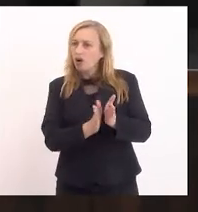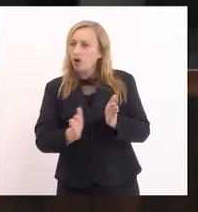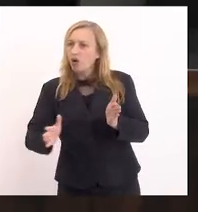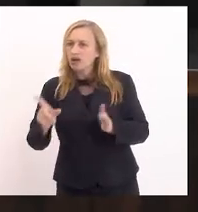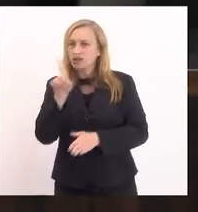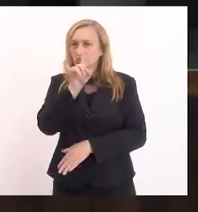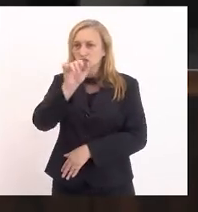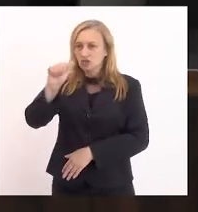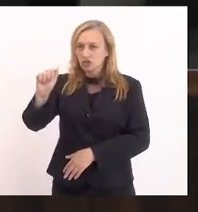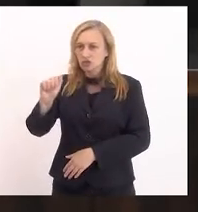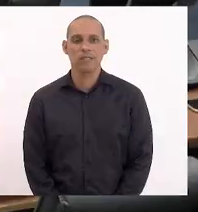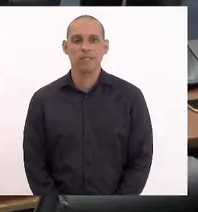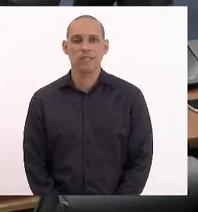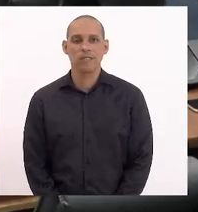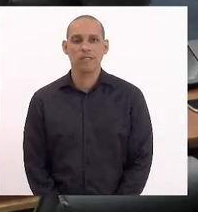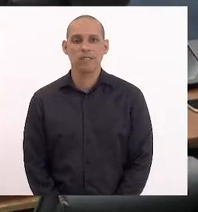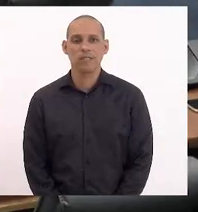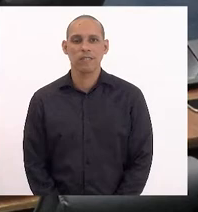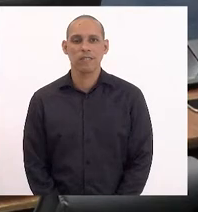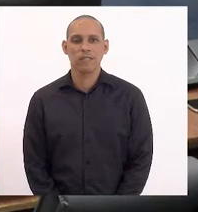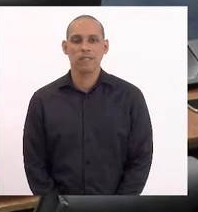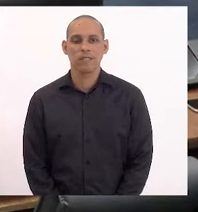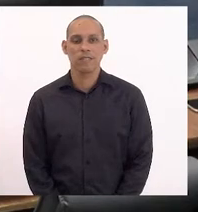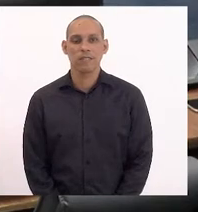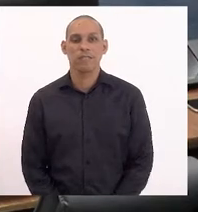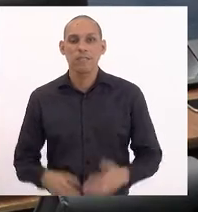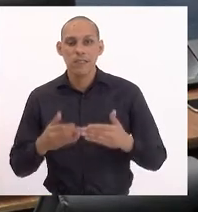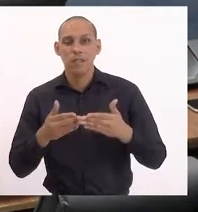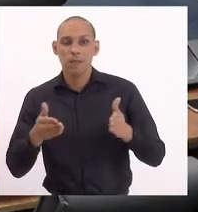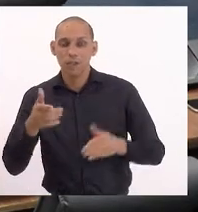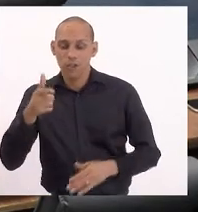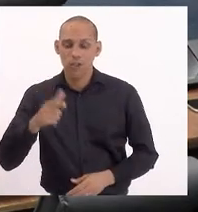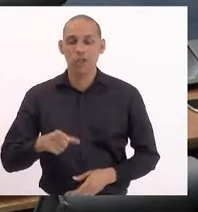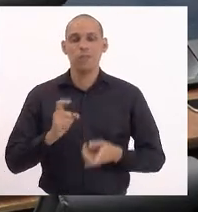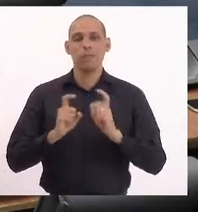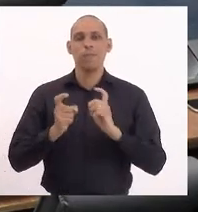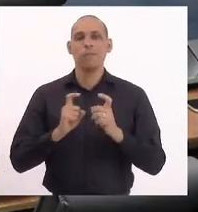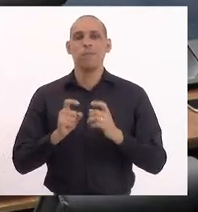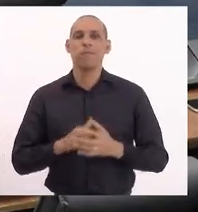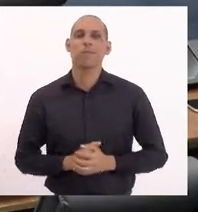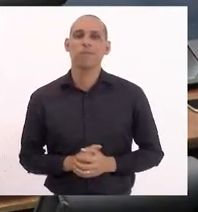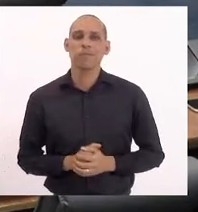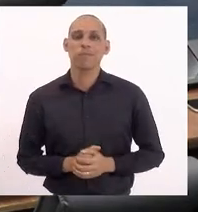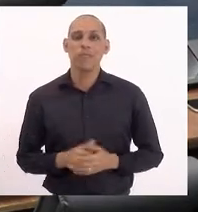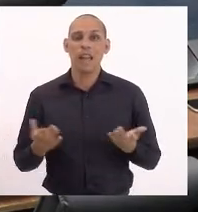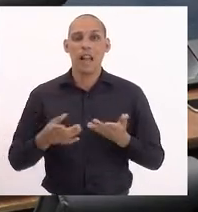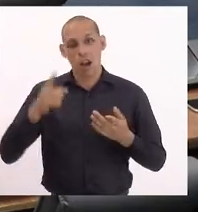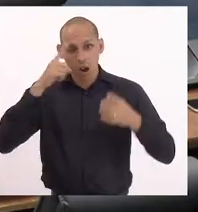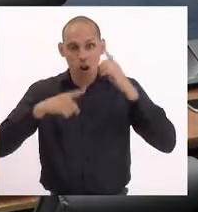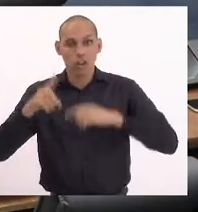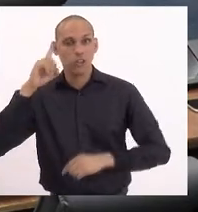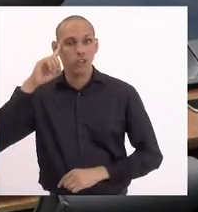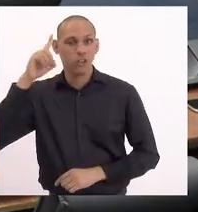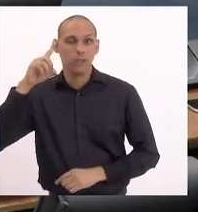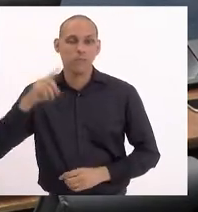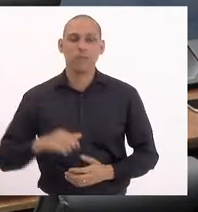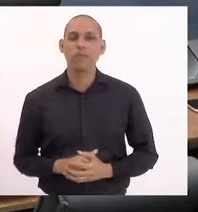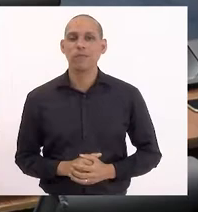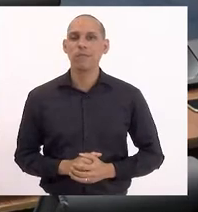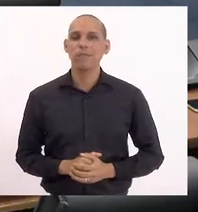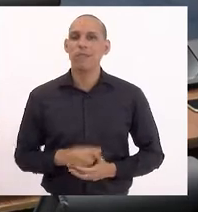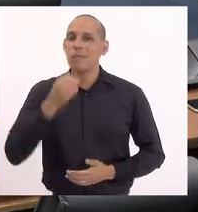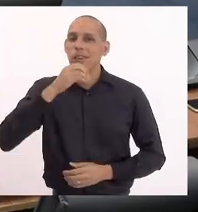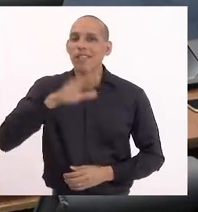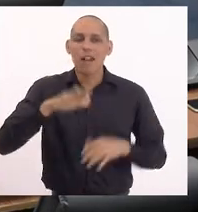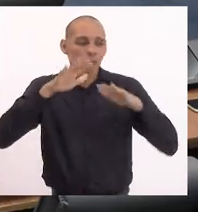do dia. Está reaberta a sessão. Passa-se a ordem do dia. Boa tarde